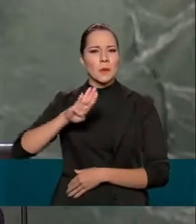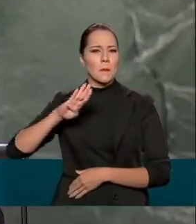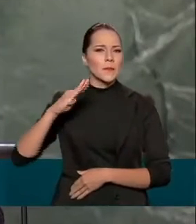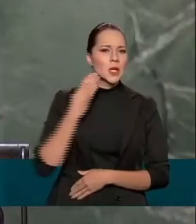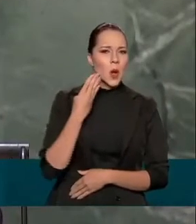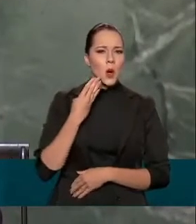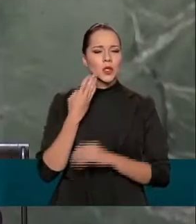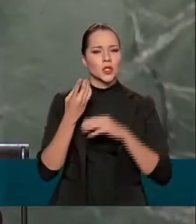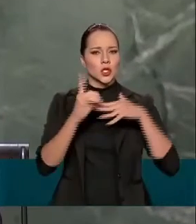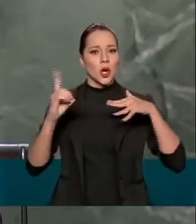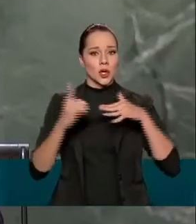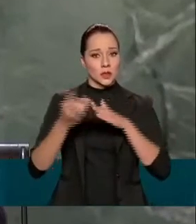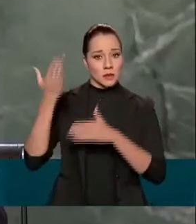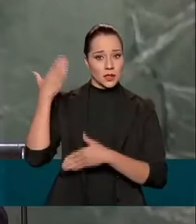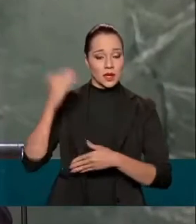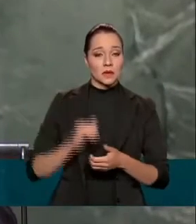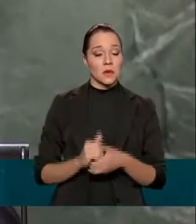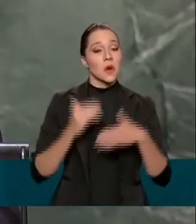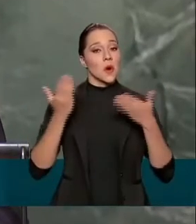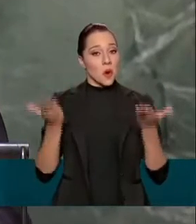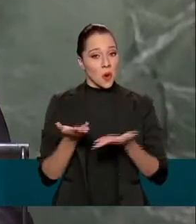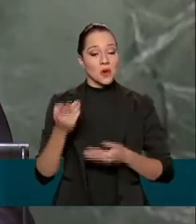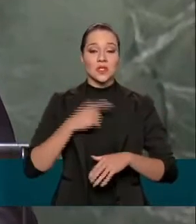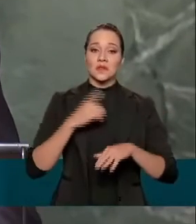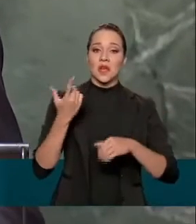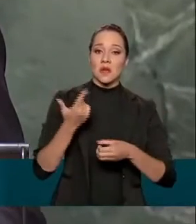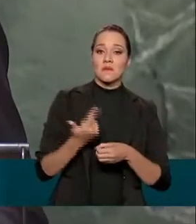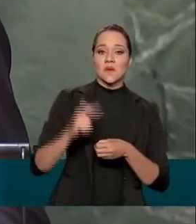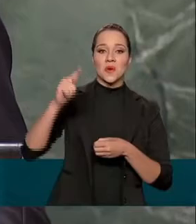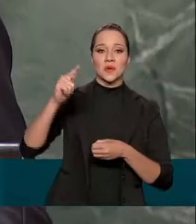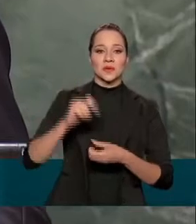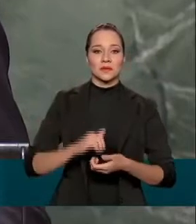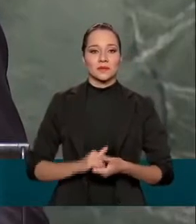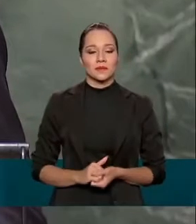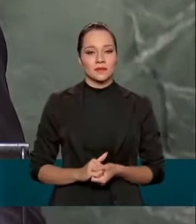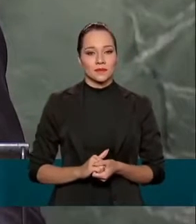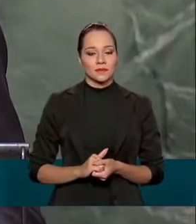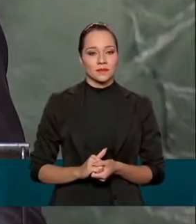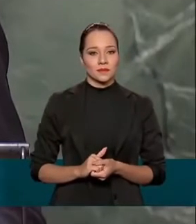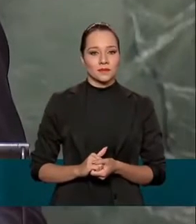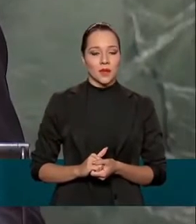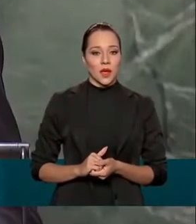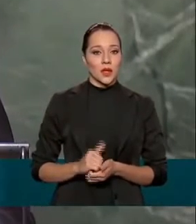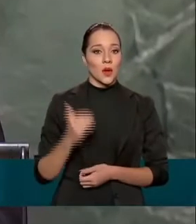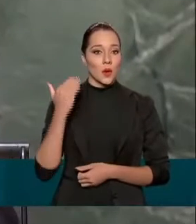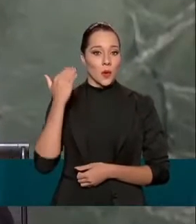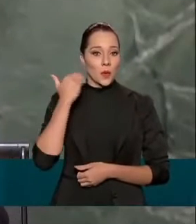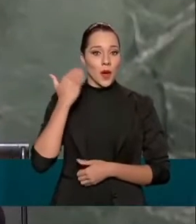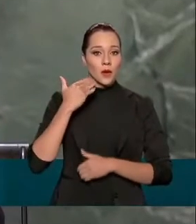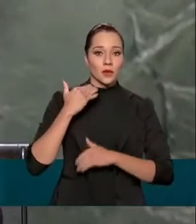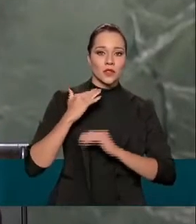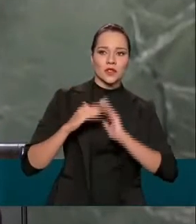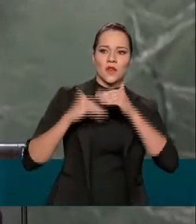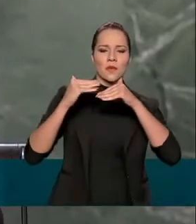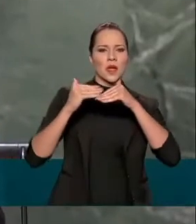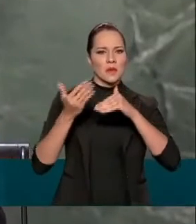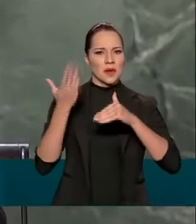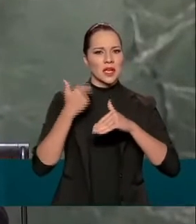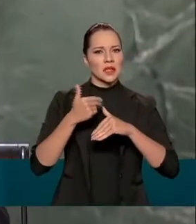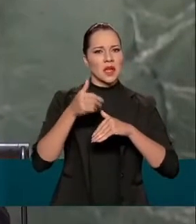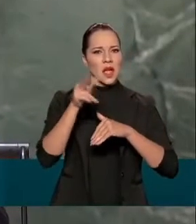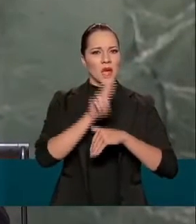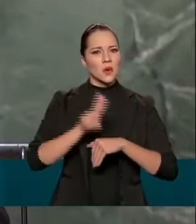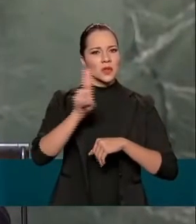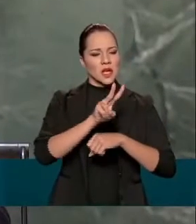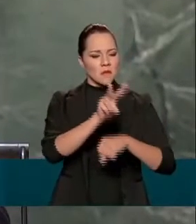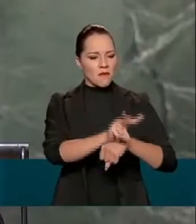passado. Hoje são lucrativas. Nosso banco de desenvolvimento era usado para financiar obras